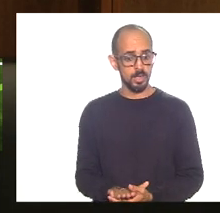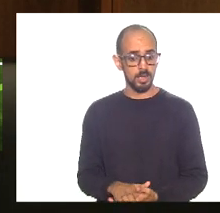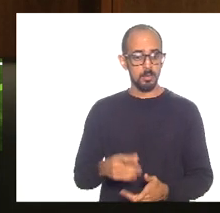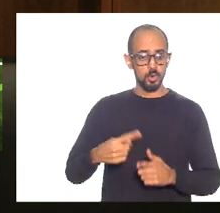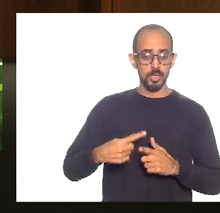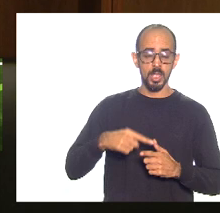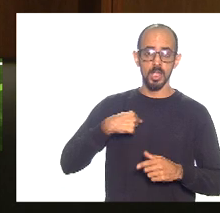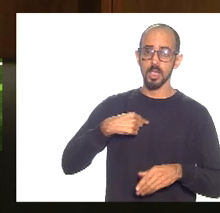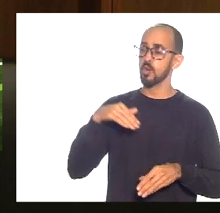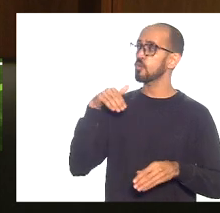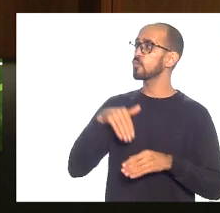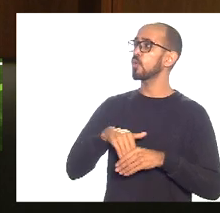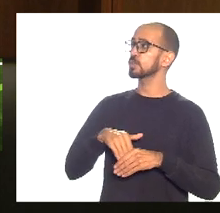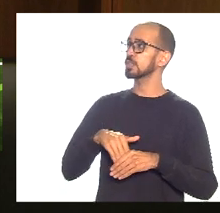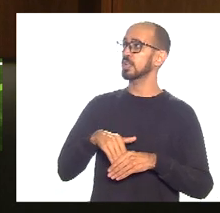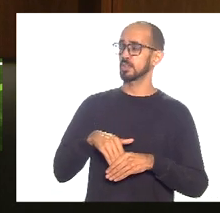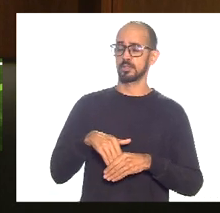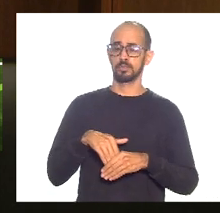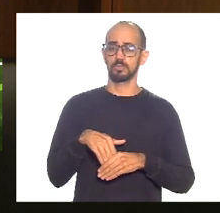aderir ao regime de recuperação